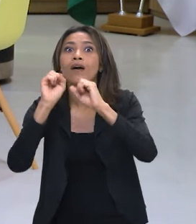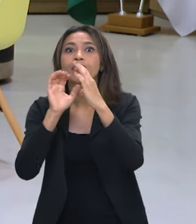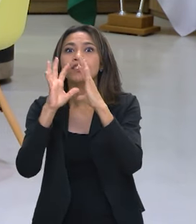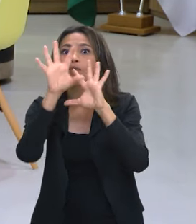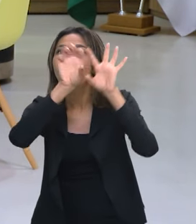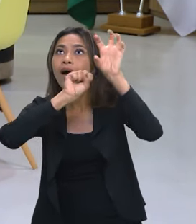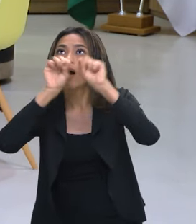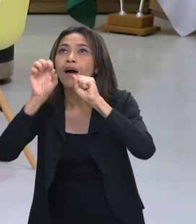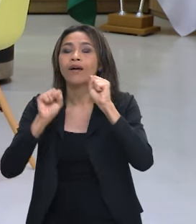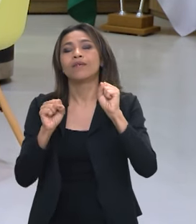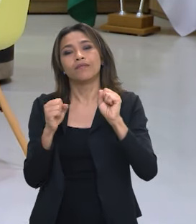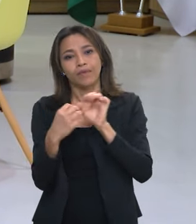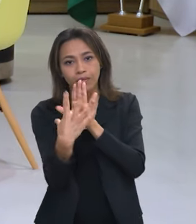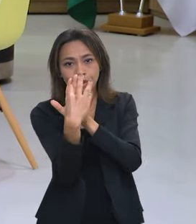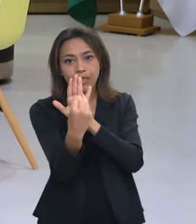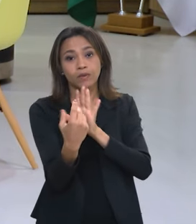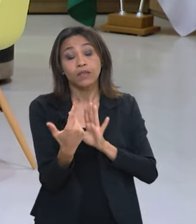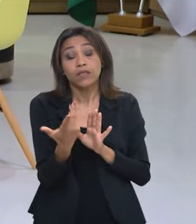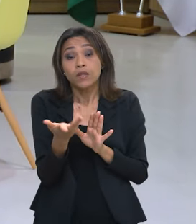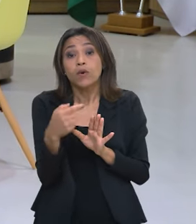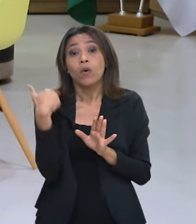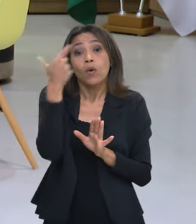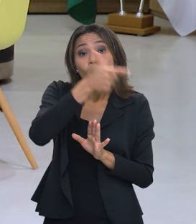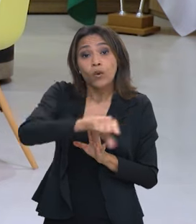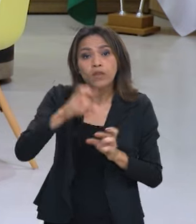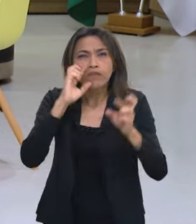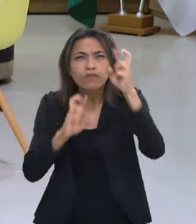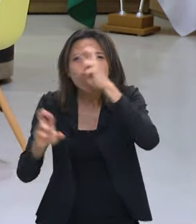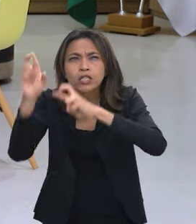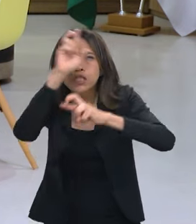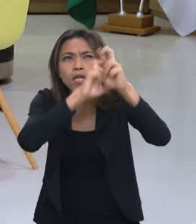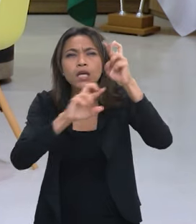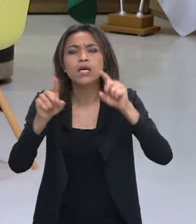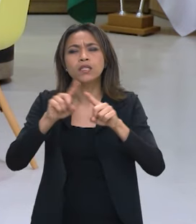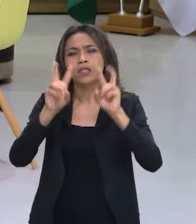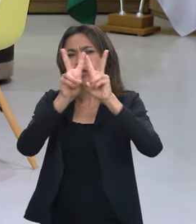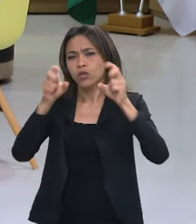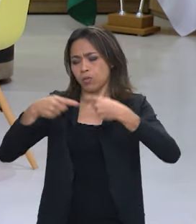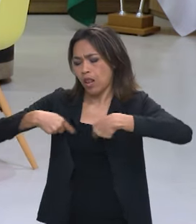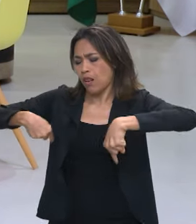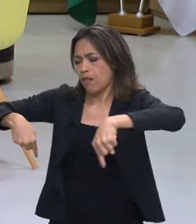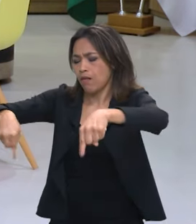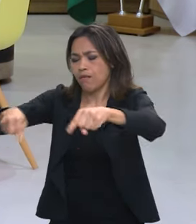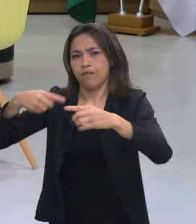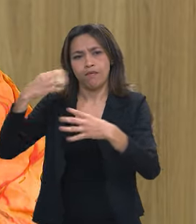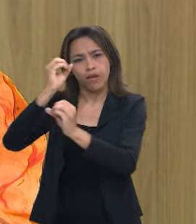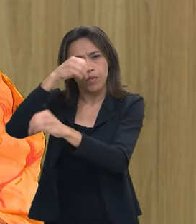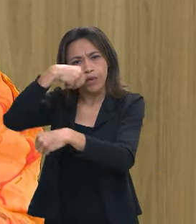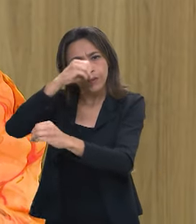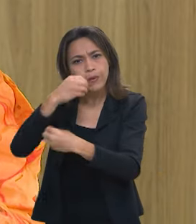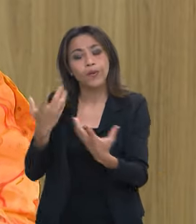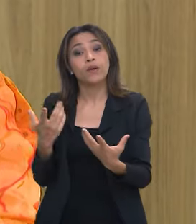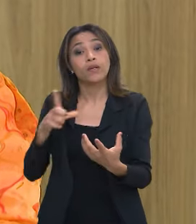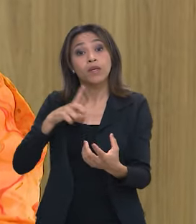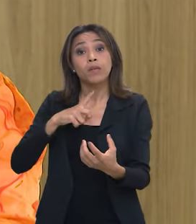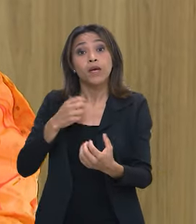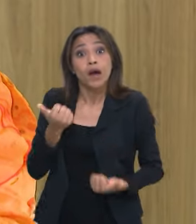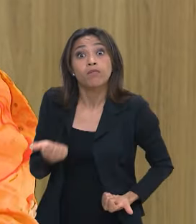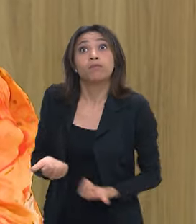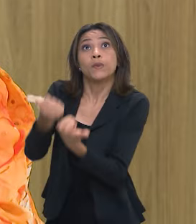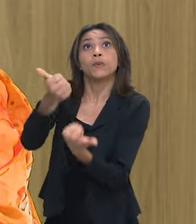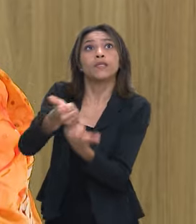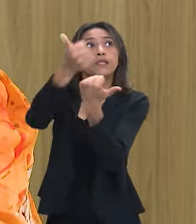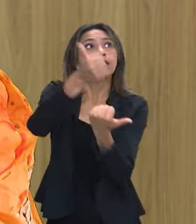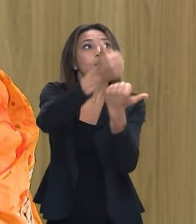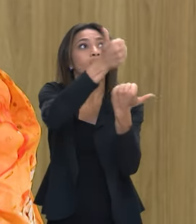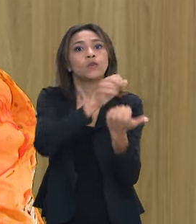esse diálogo também na área de vigilância que nós já mencionamos laboratório do RNB4 mas também fortalecimento